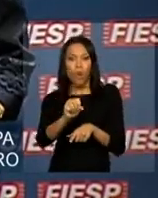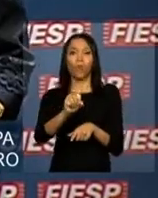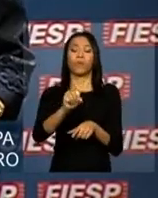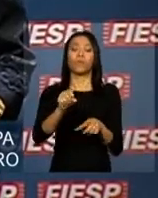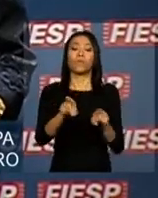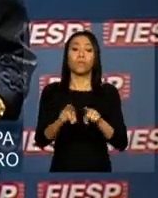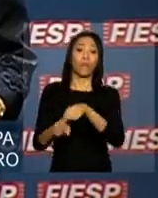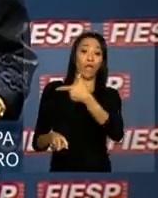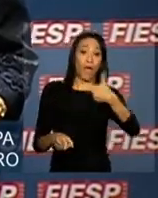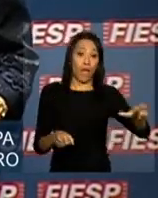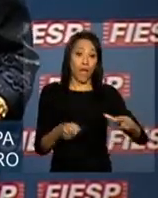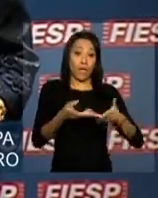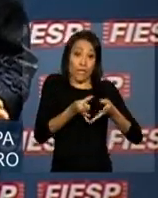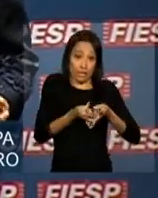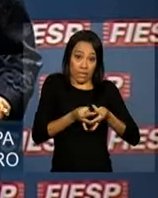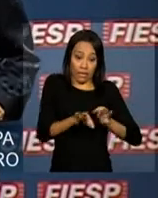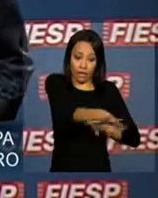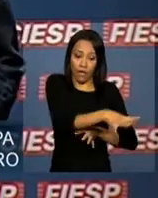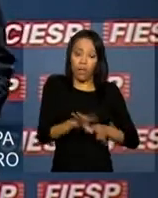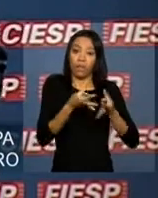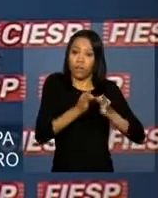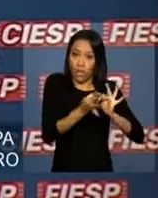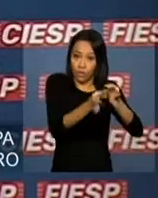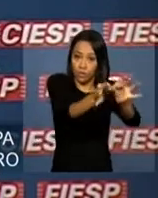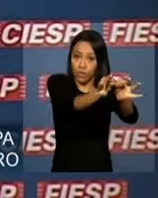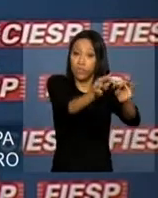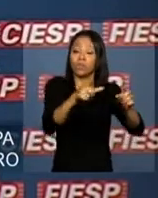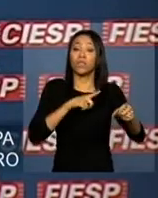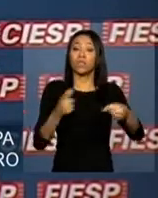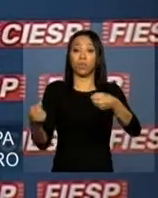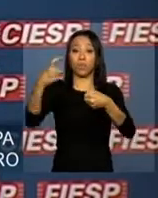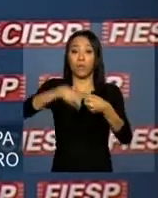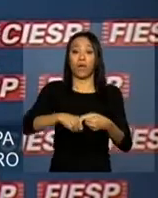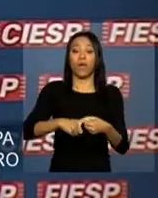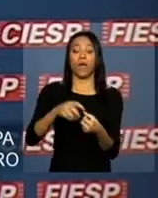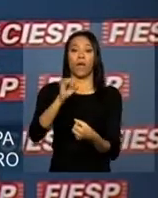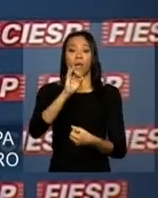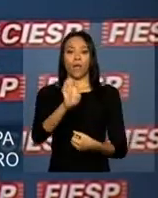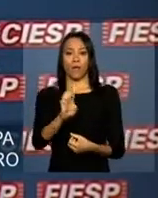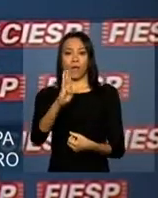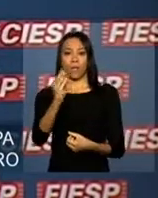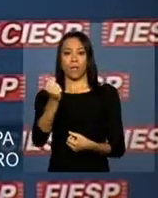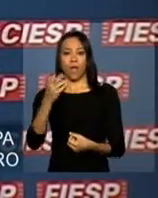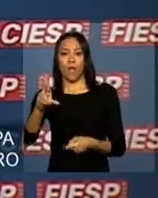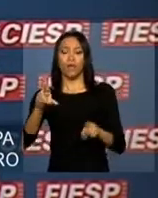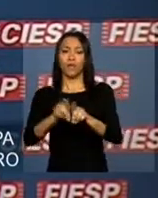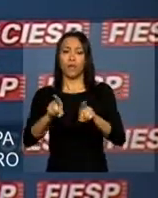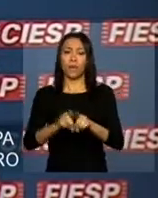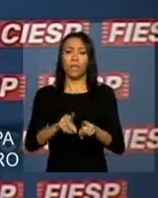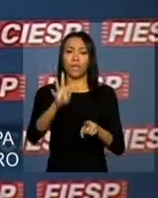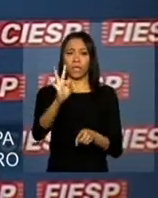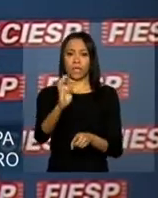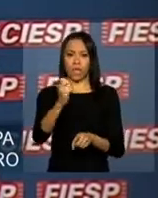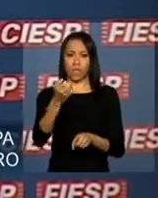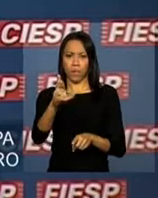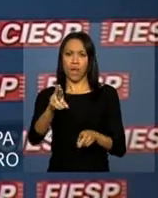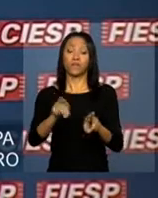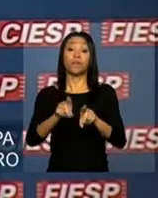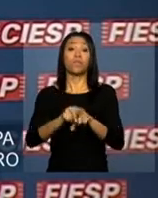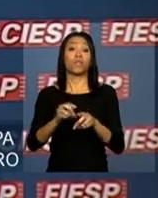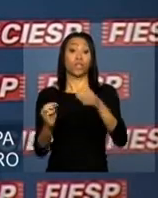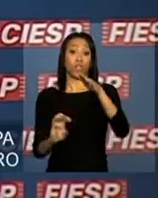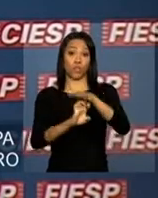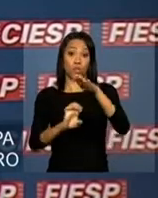inovação, temos o acordo entre a Embaer, a Telebrás e a francesa Thales Alenia